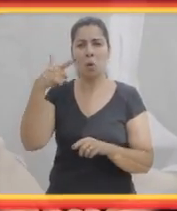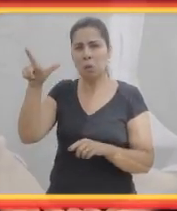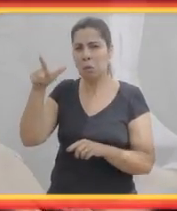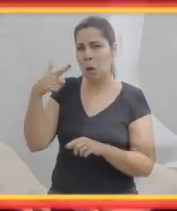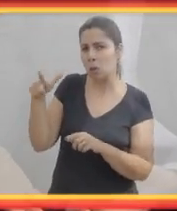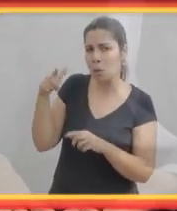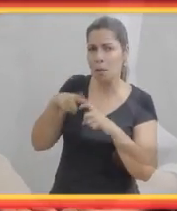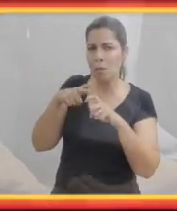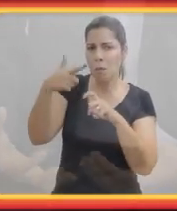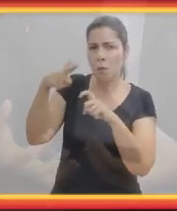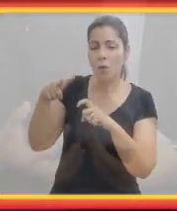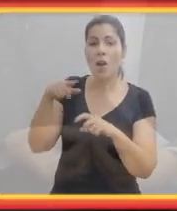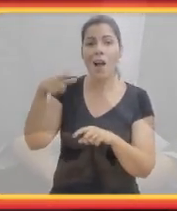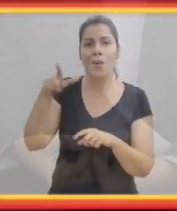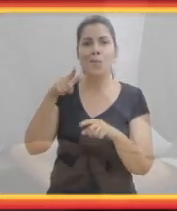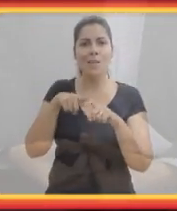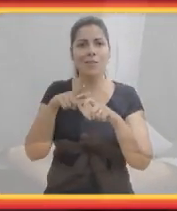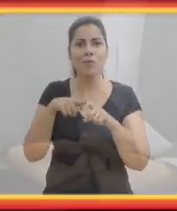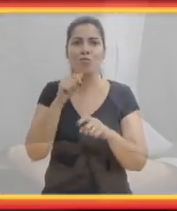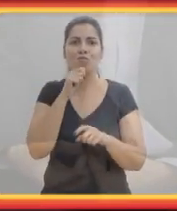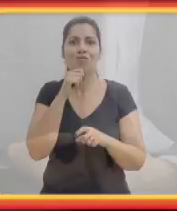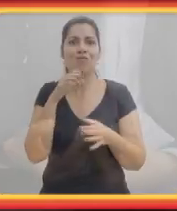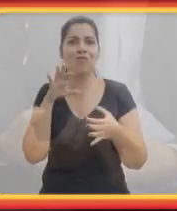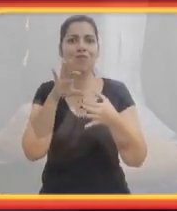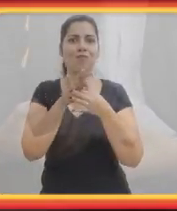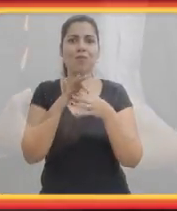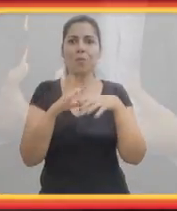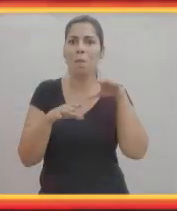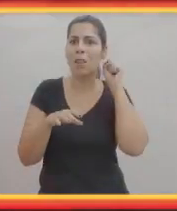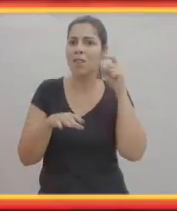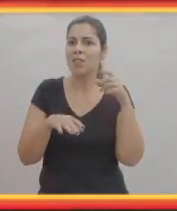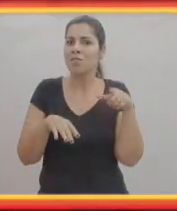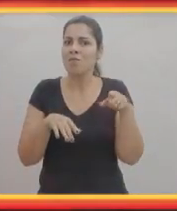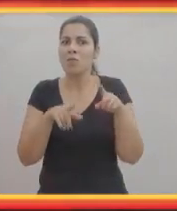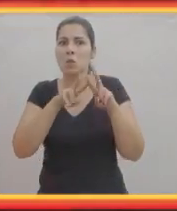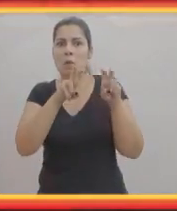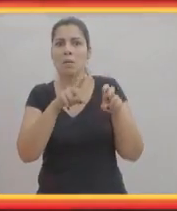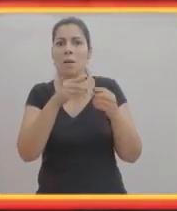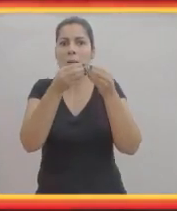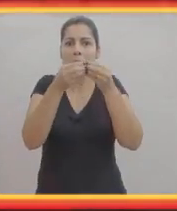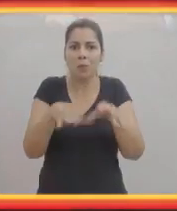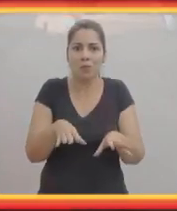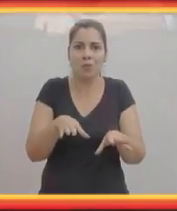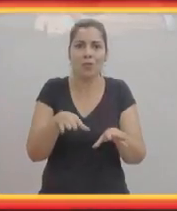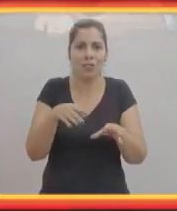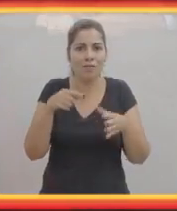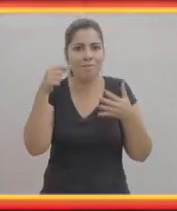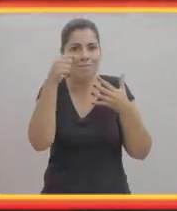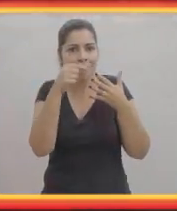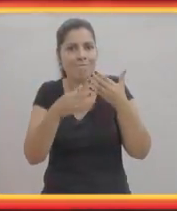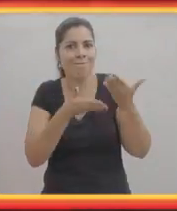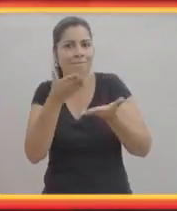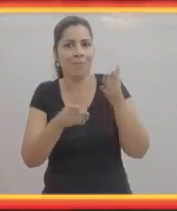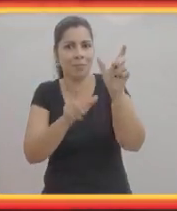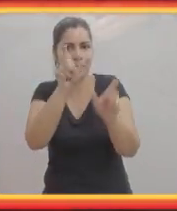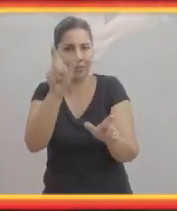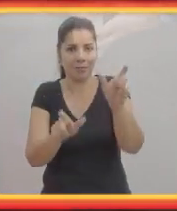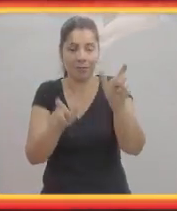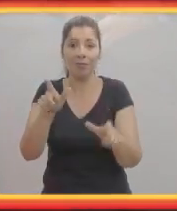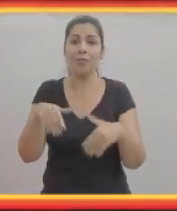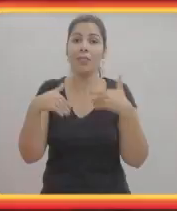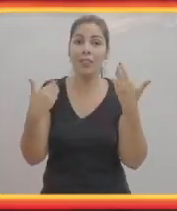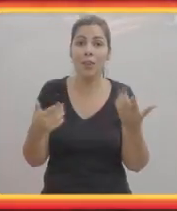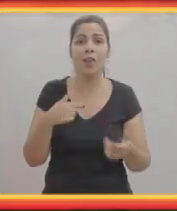pacientes acabam trazendo outras demandas para os médicos. E se os médicos não estiverem aptos a ouvir essa demanda, isso irá